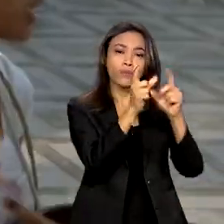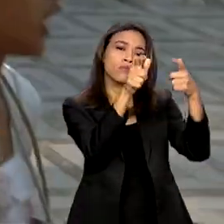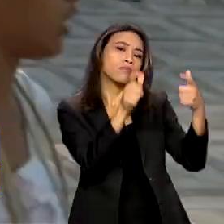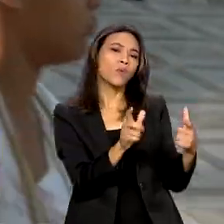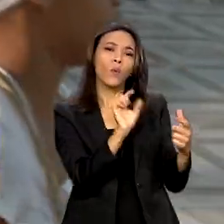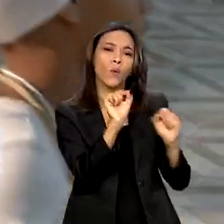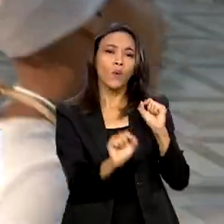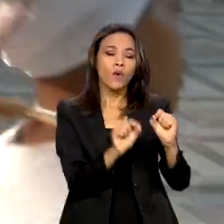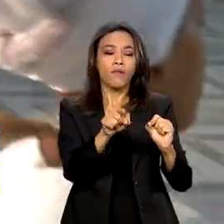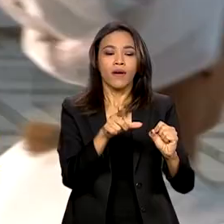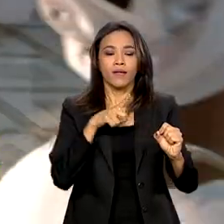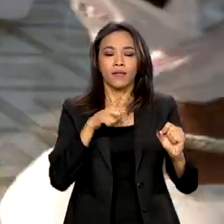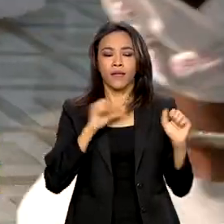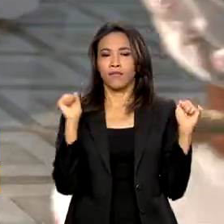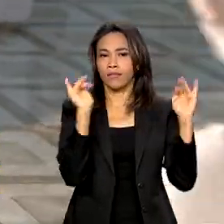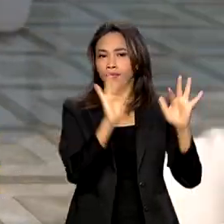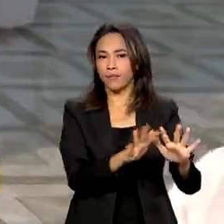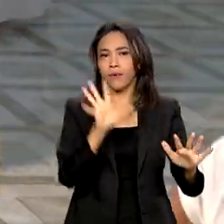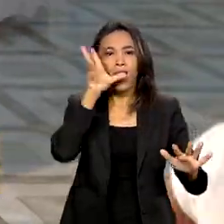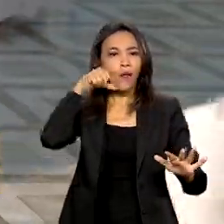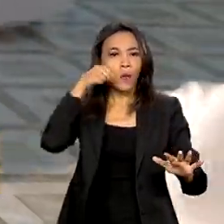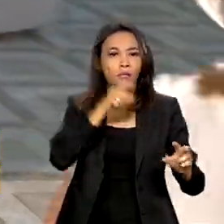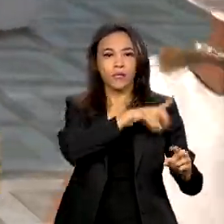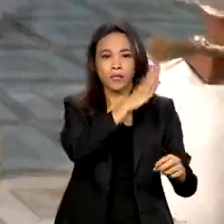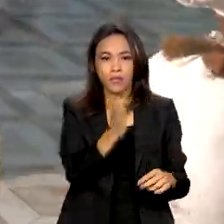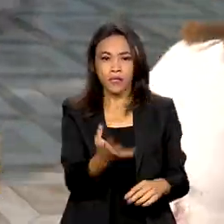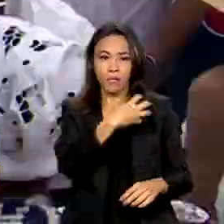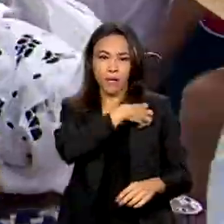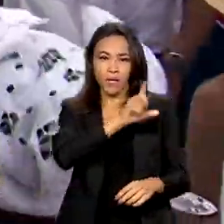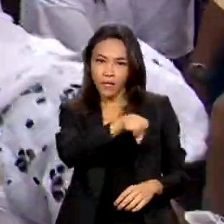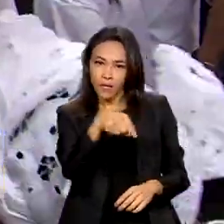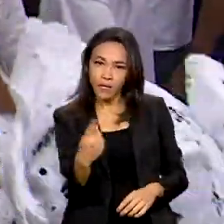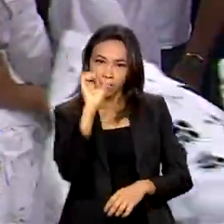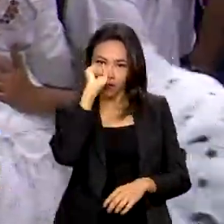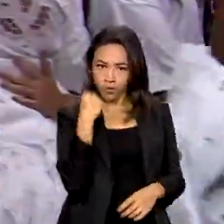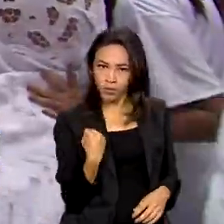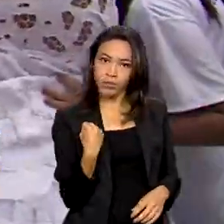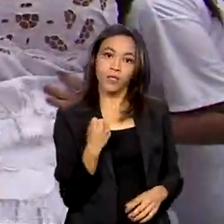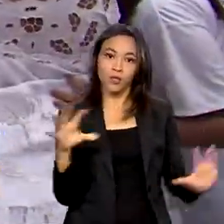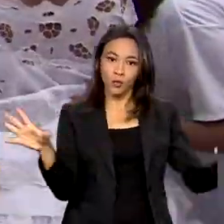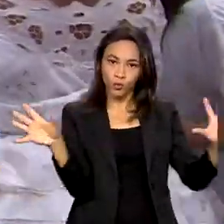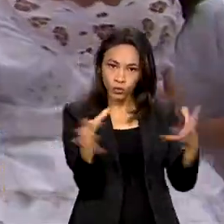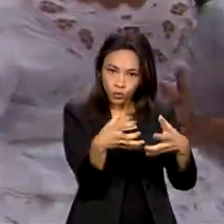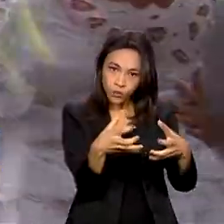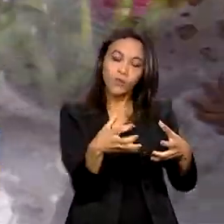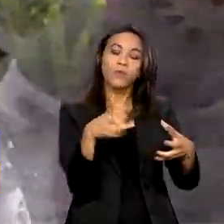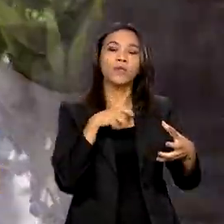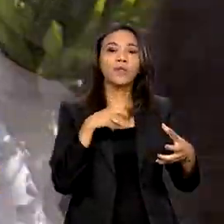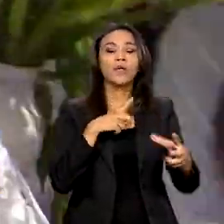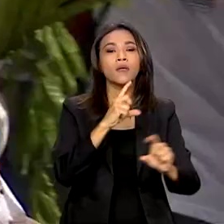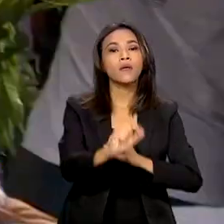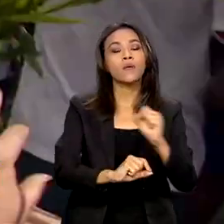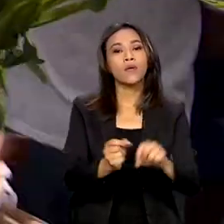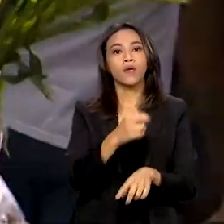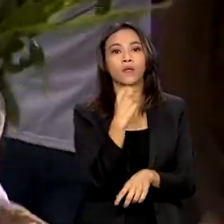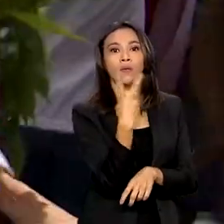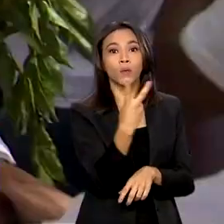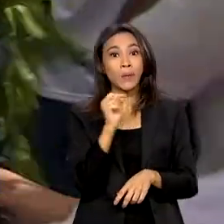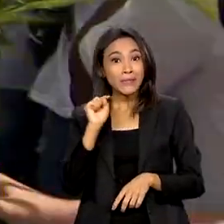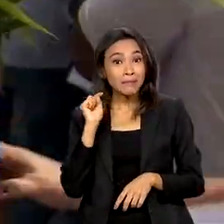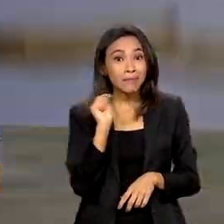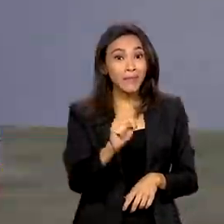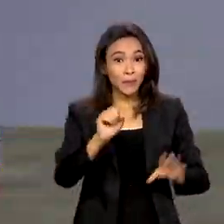representantes de Alagoas, Bahia e Sergipe, que juntos têm cerca de duas mil